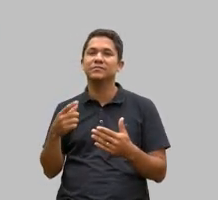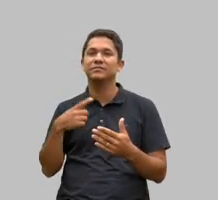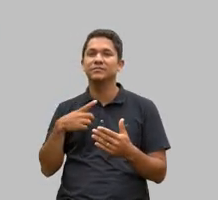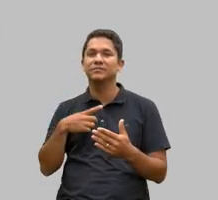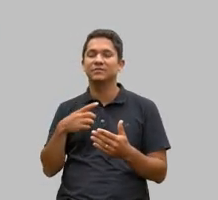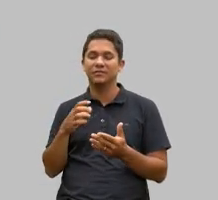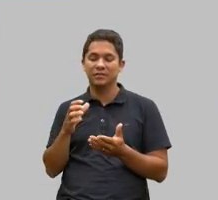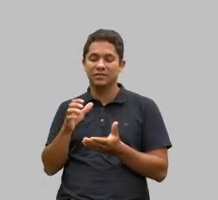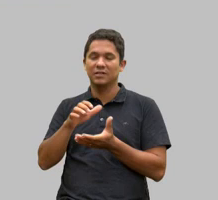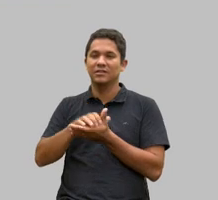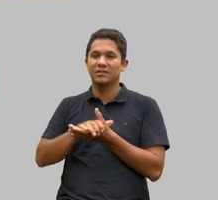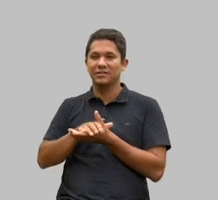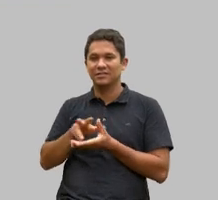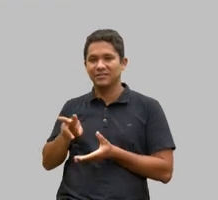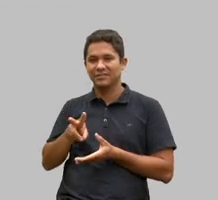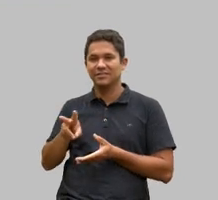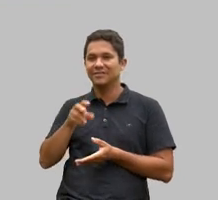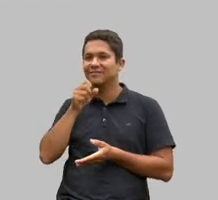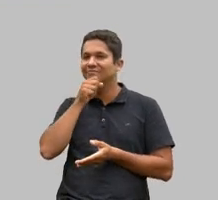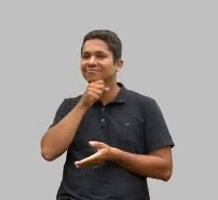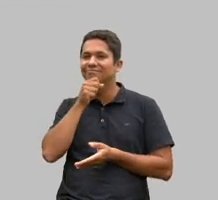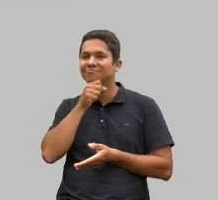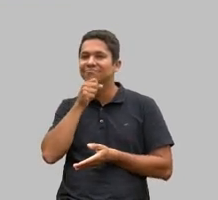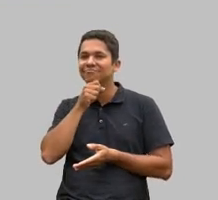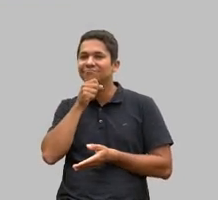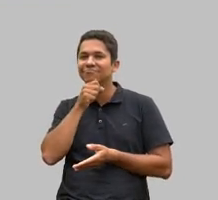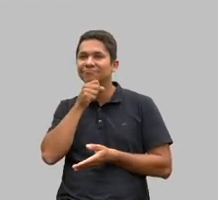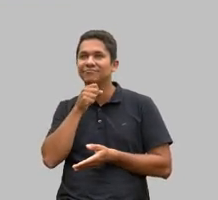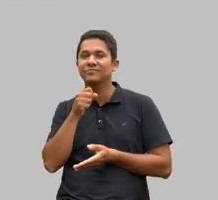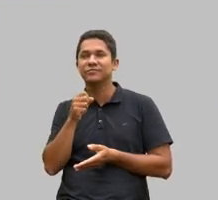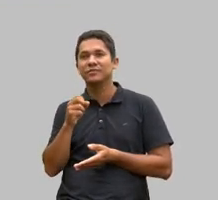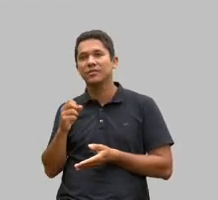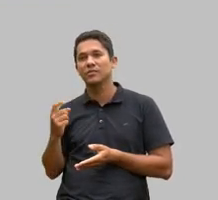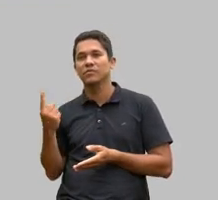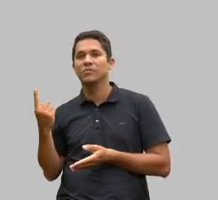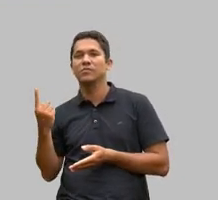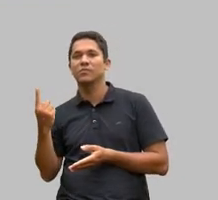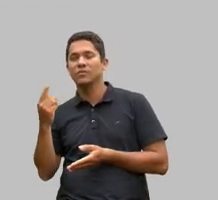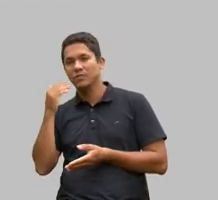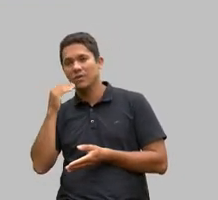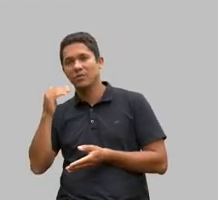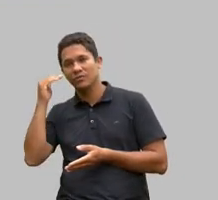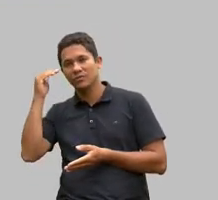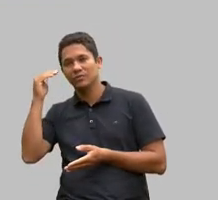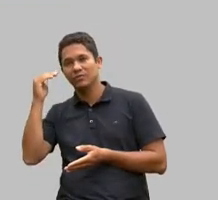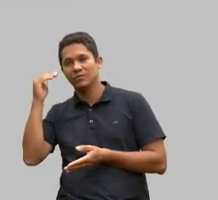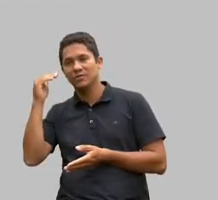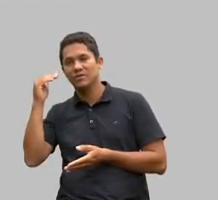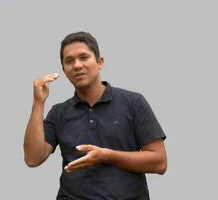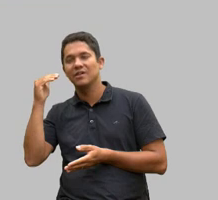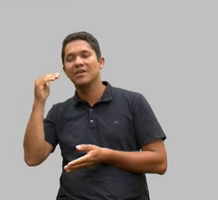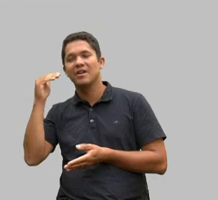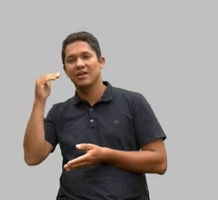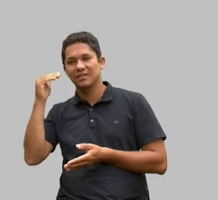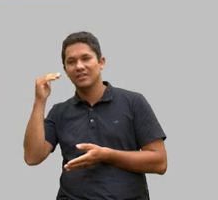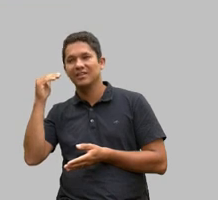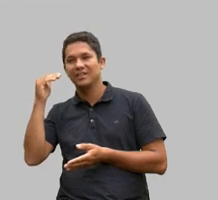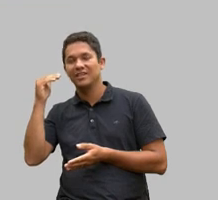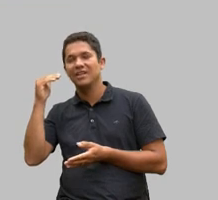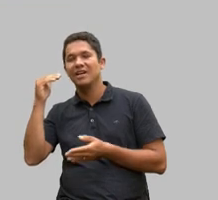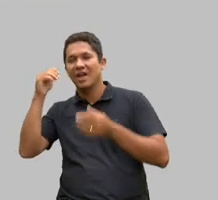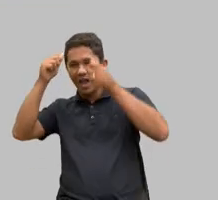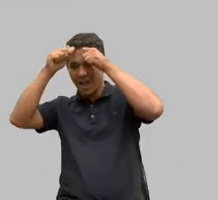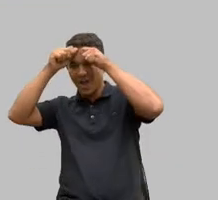idosos um adulto autista severo provavelmente com